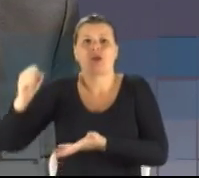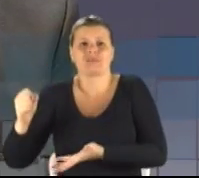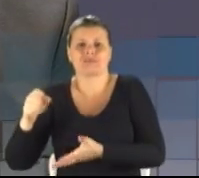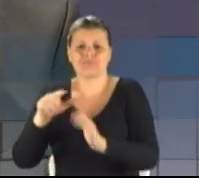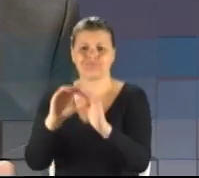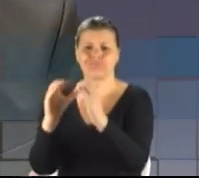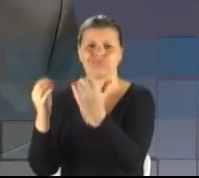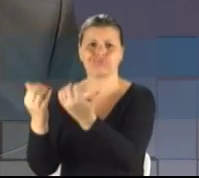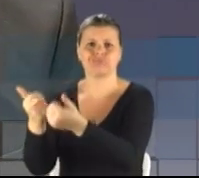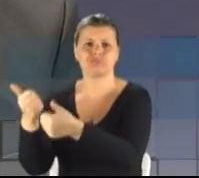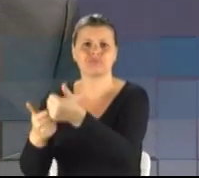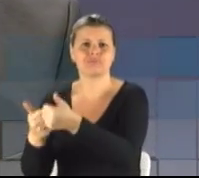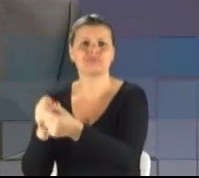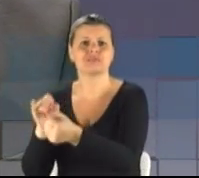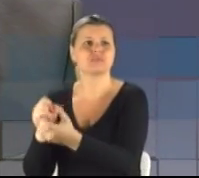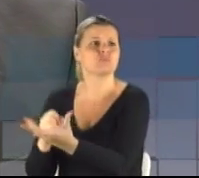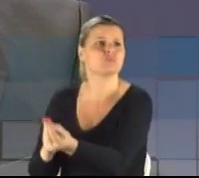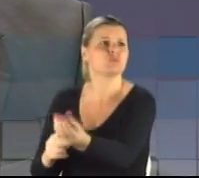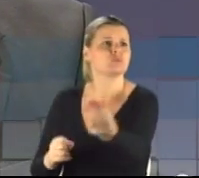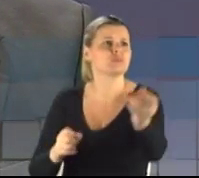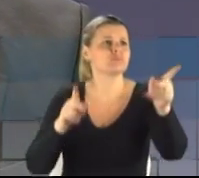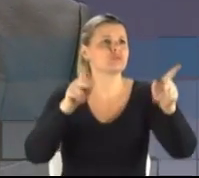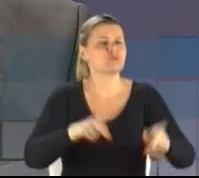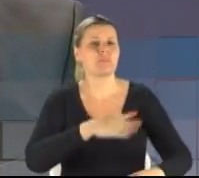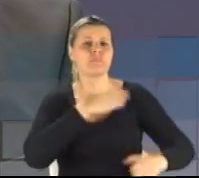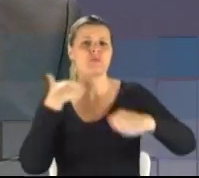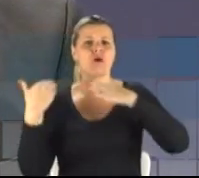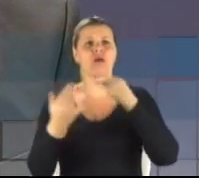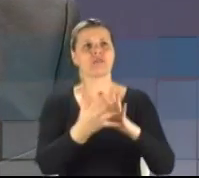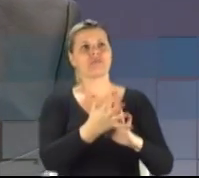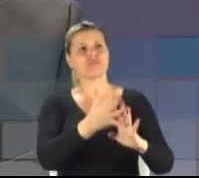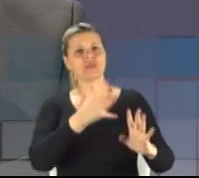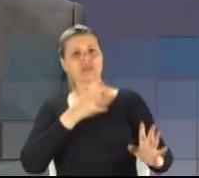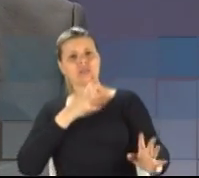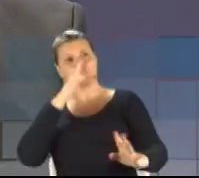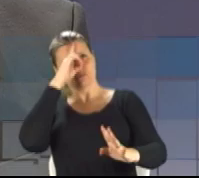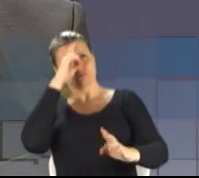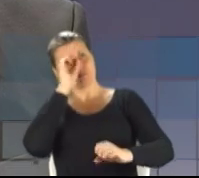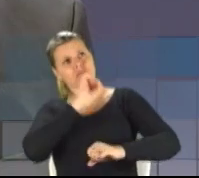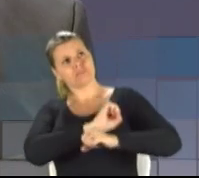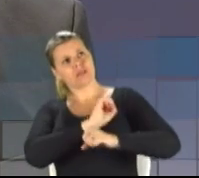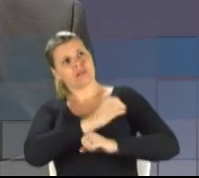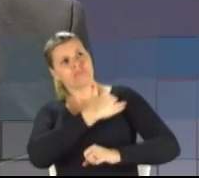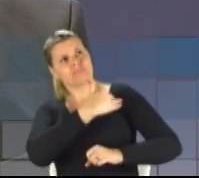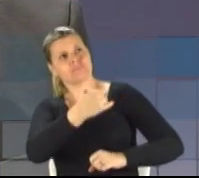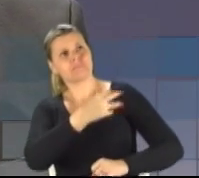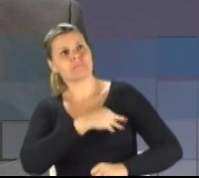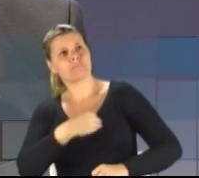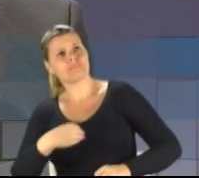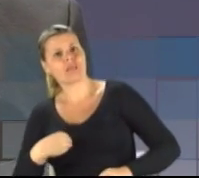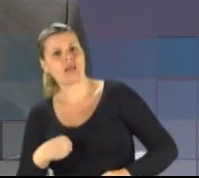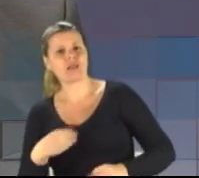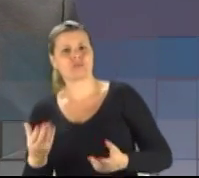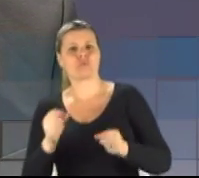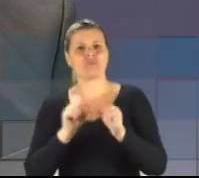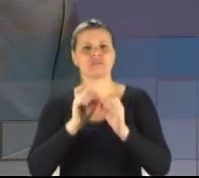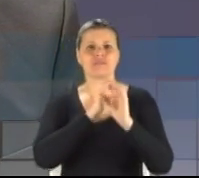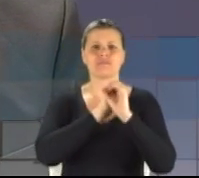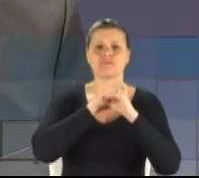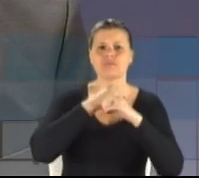milhares de pessoas morrem nas filas esperando uma consulta com o especialista, um exame